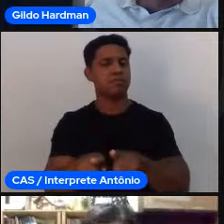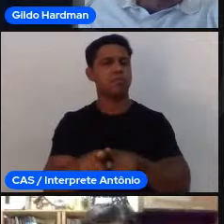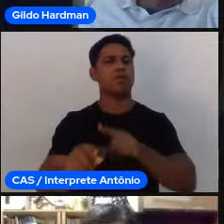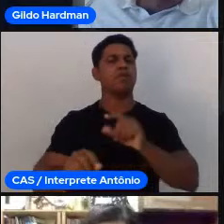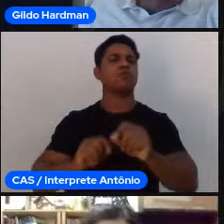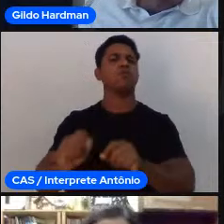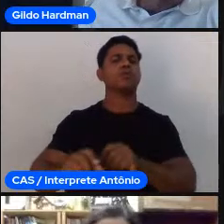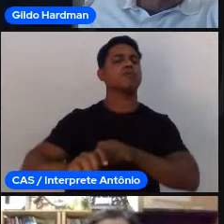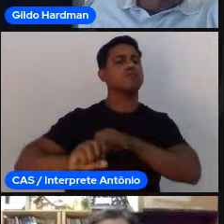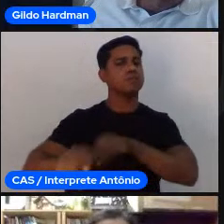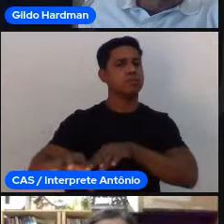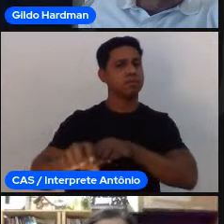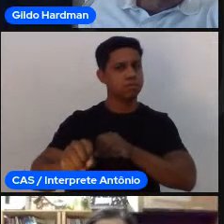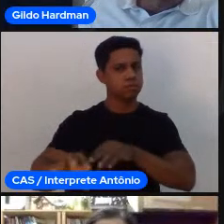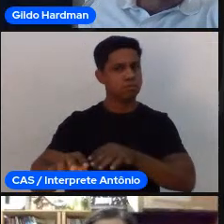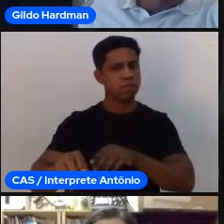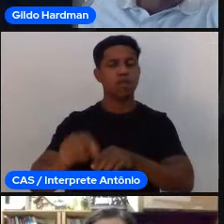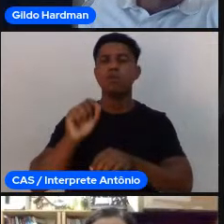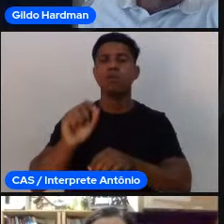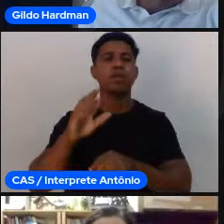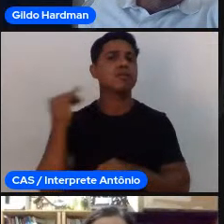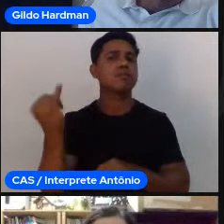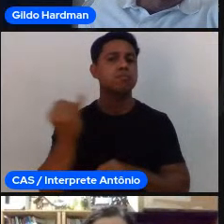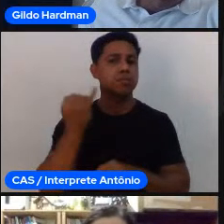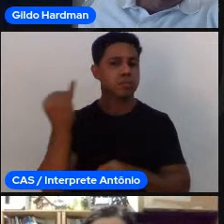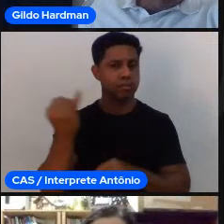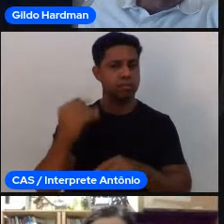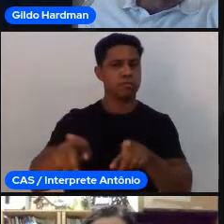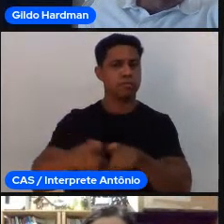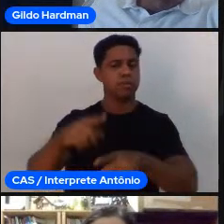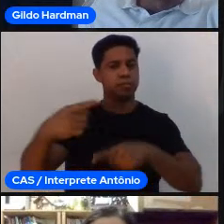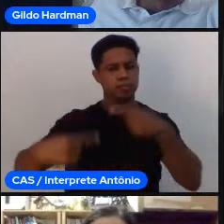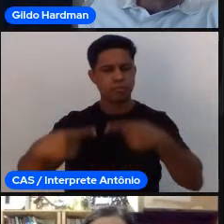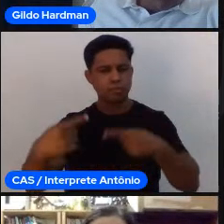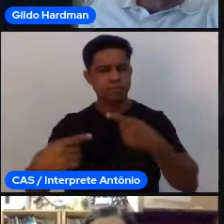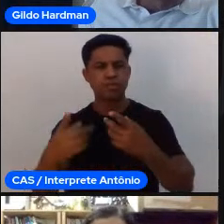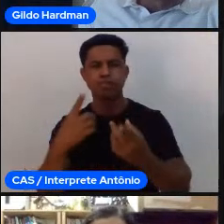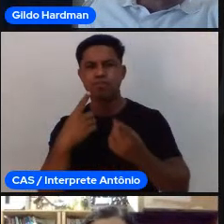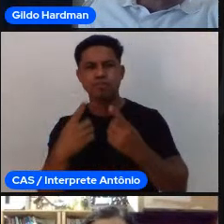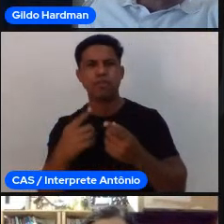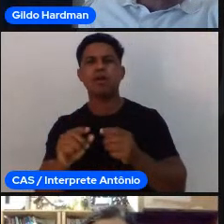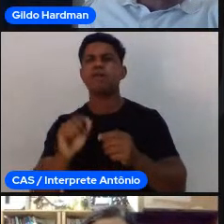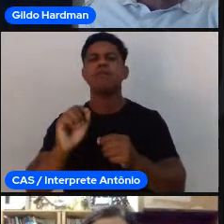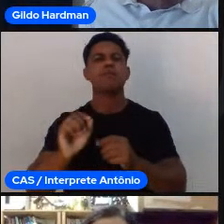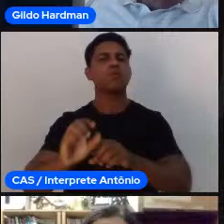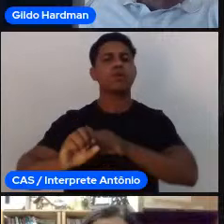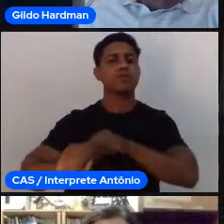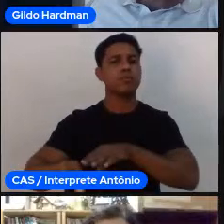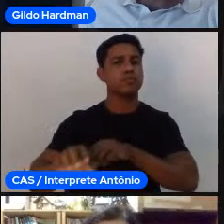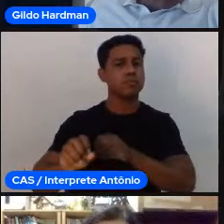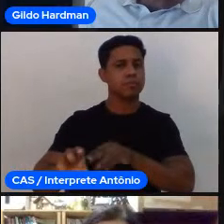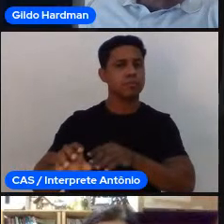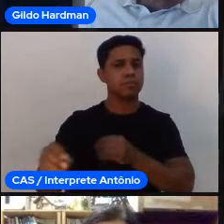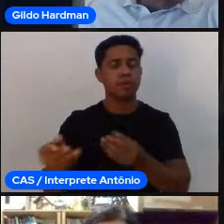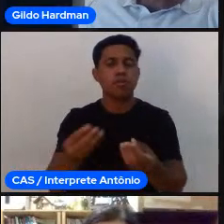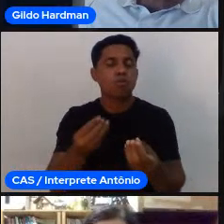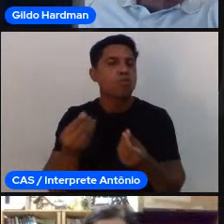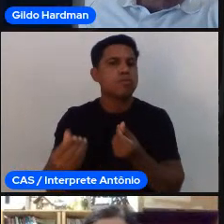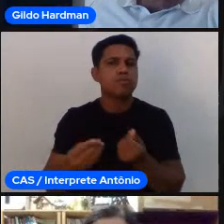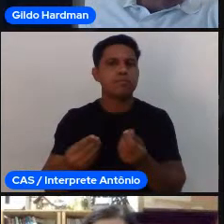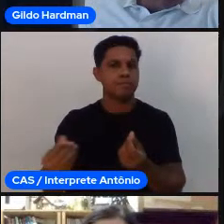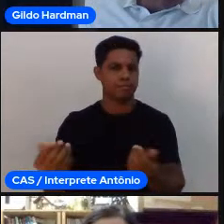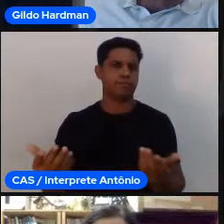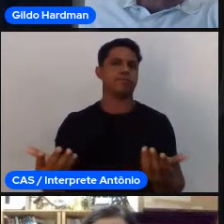que é importante para a gente se educar para conviver com qualquer fenômeno é conhecer a sua história, sua trajetória, seus